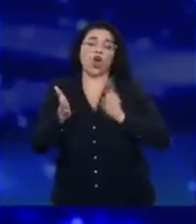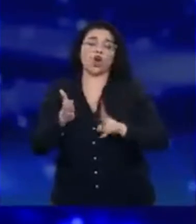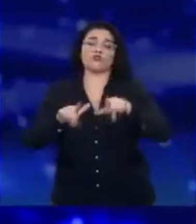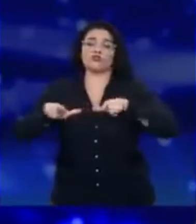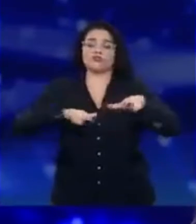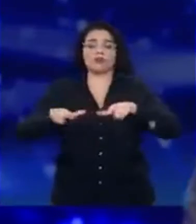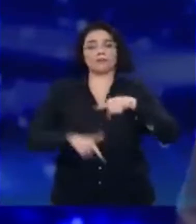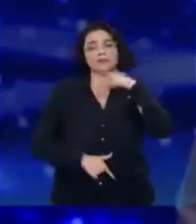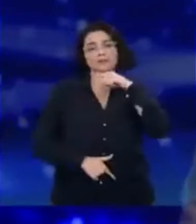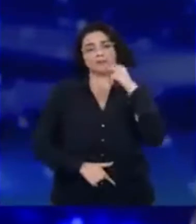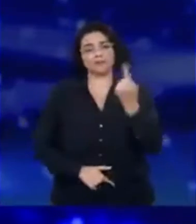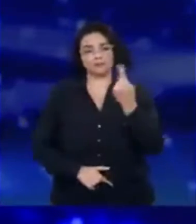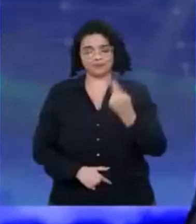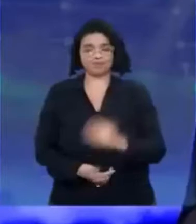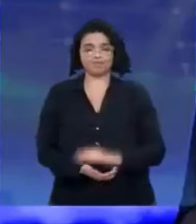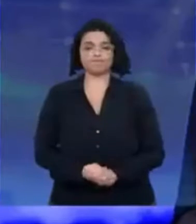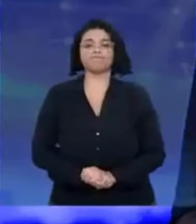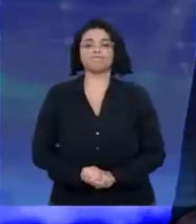não terão esperança.